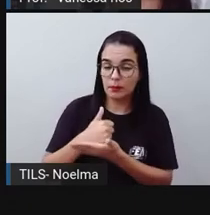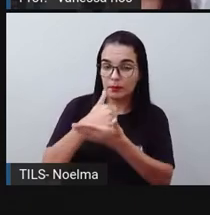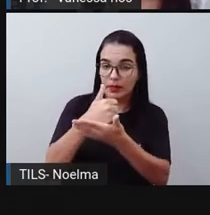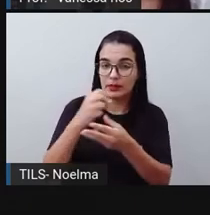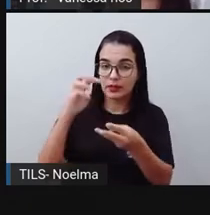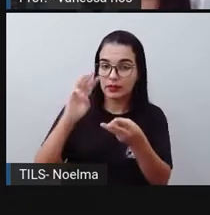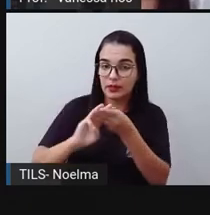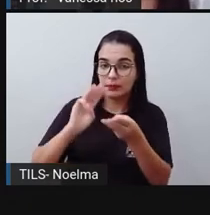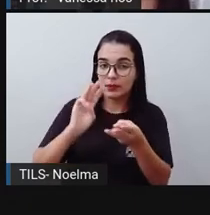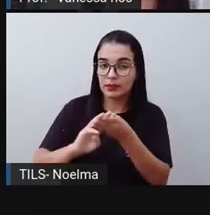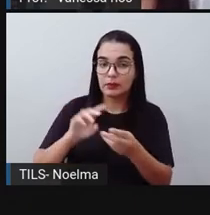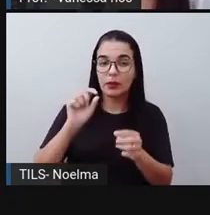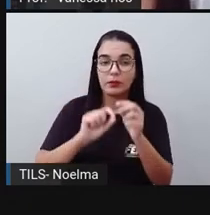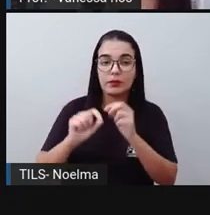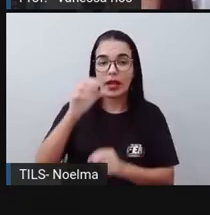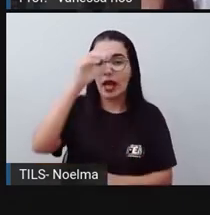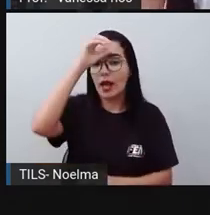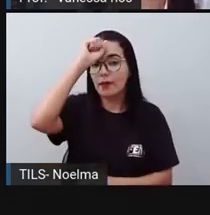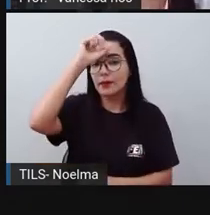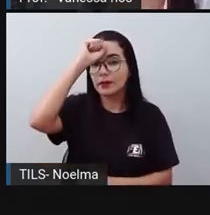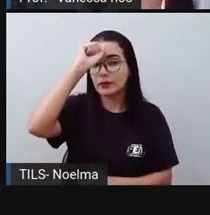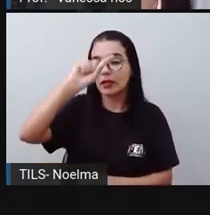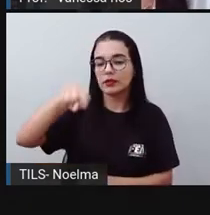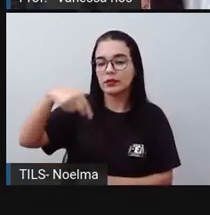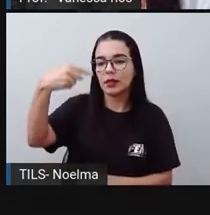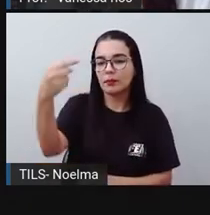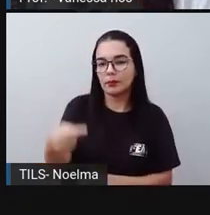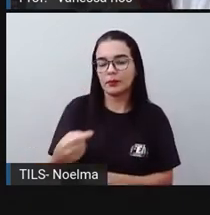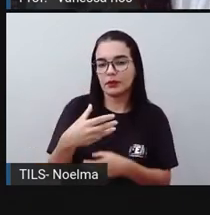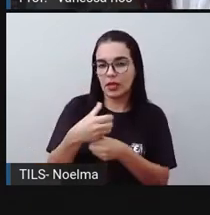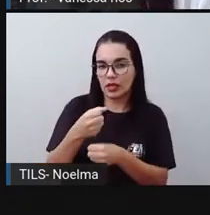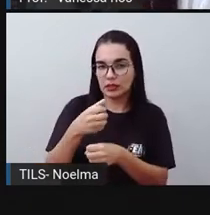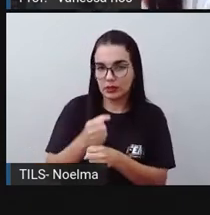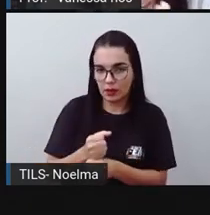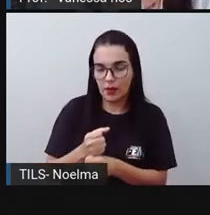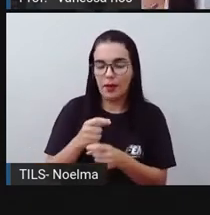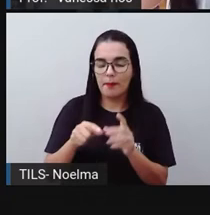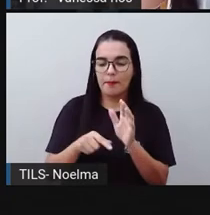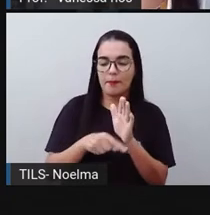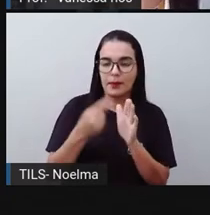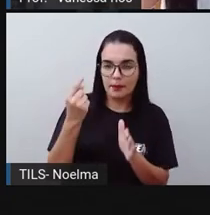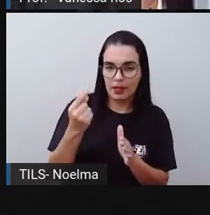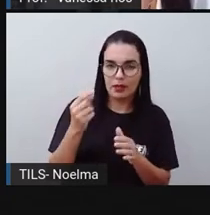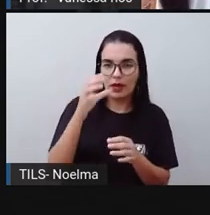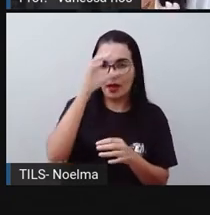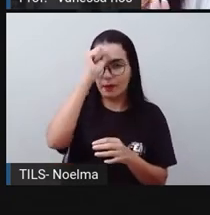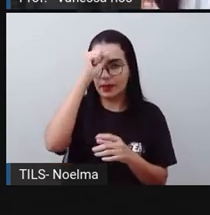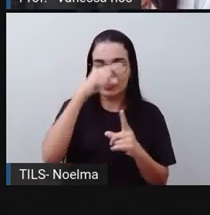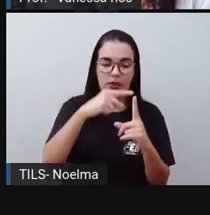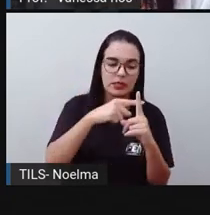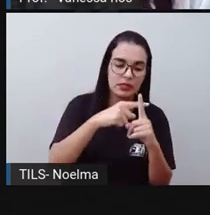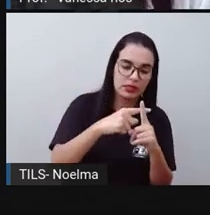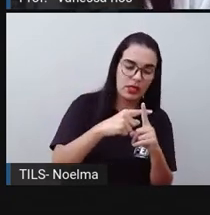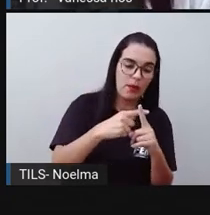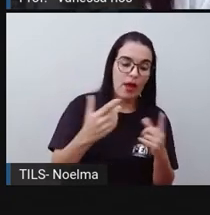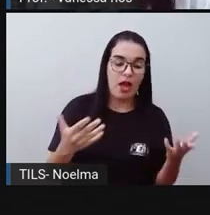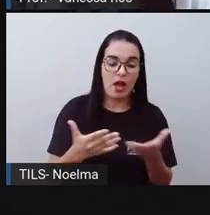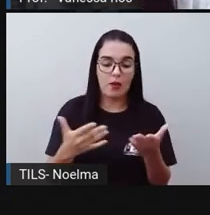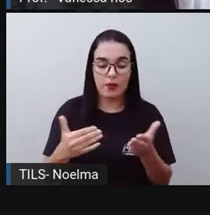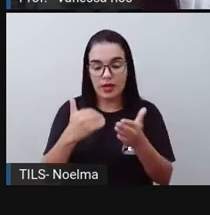matemática, sendo aprendida após a adição. Então, a gente começou com a adição e estamos agora com a